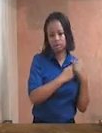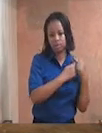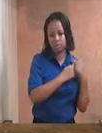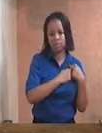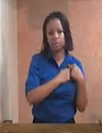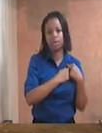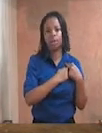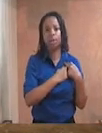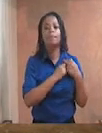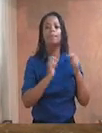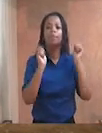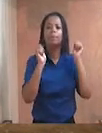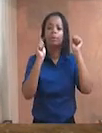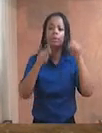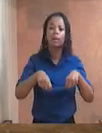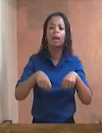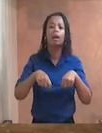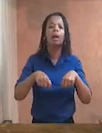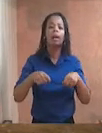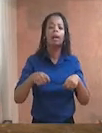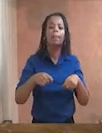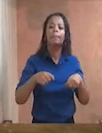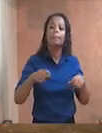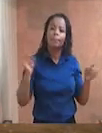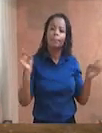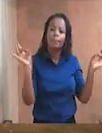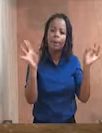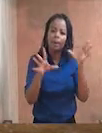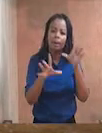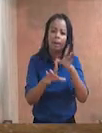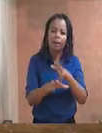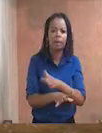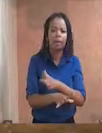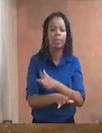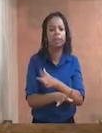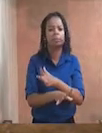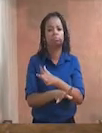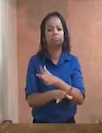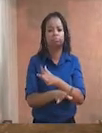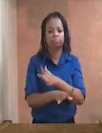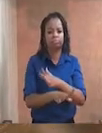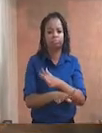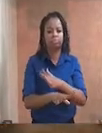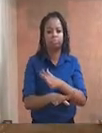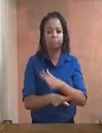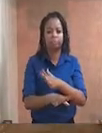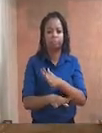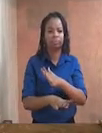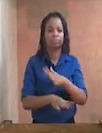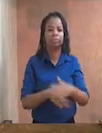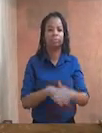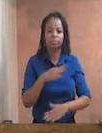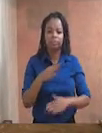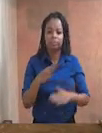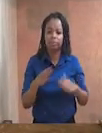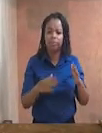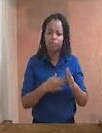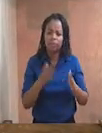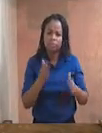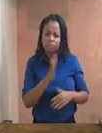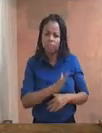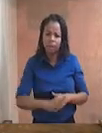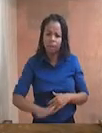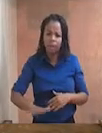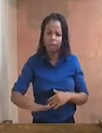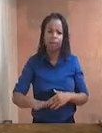públicos, executores, ginergidas, socioeducativas ou qualquer